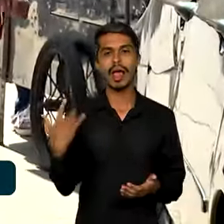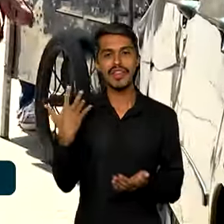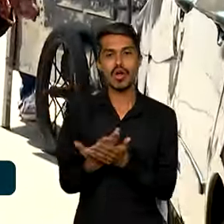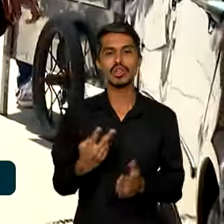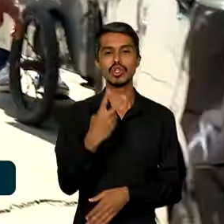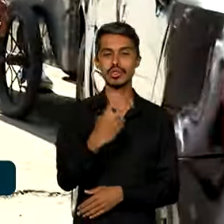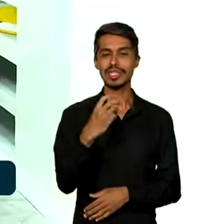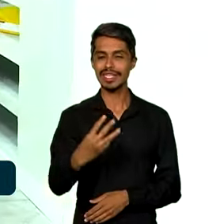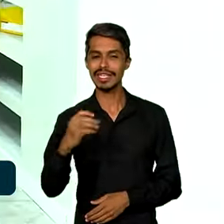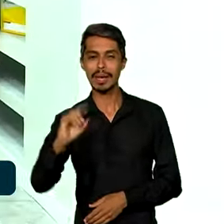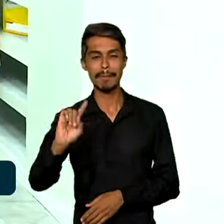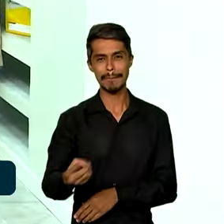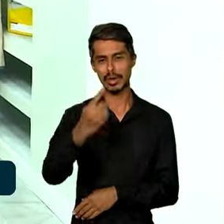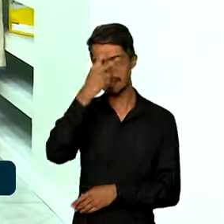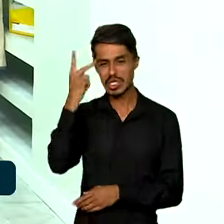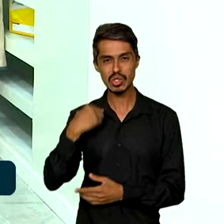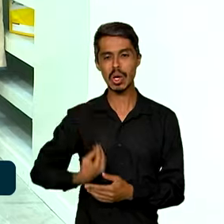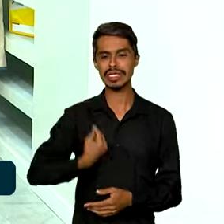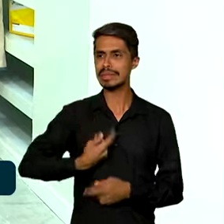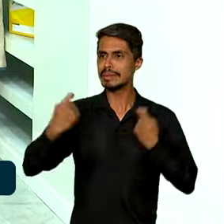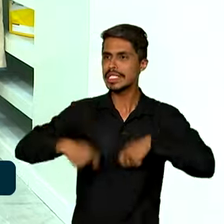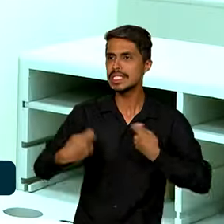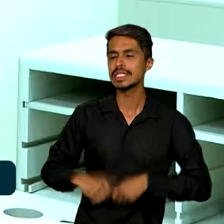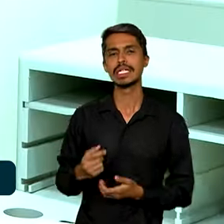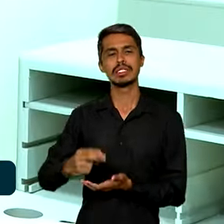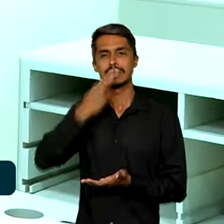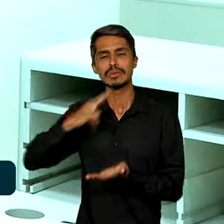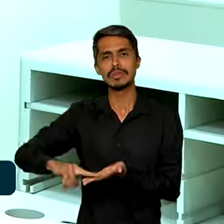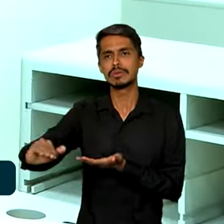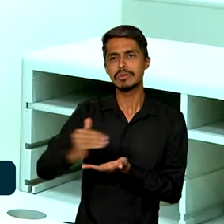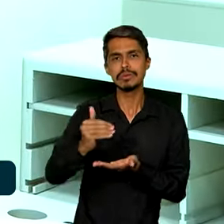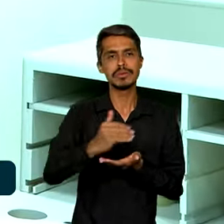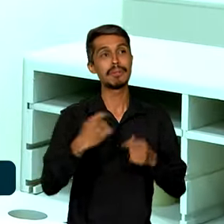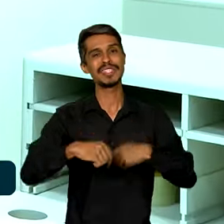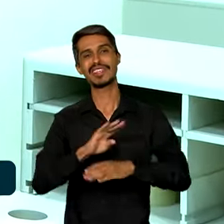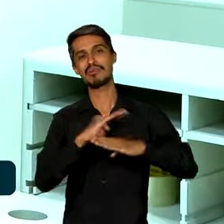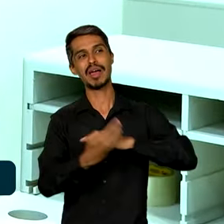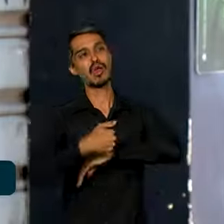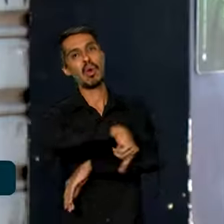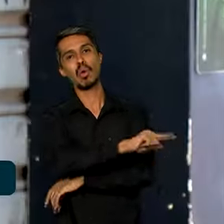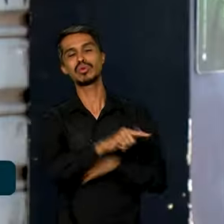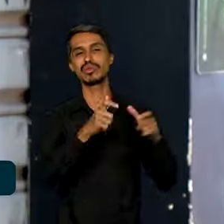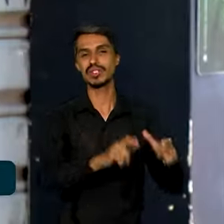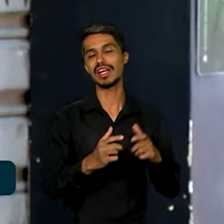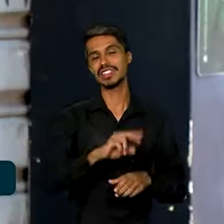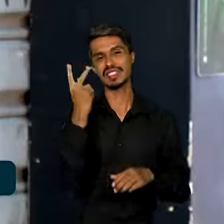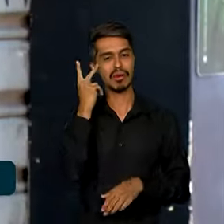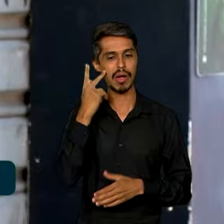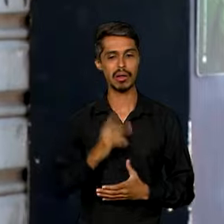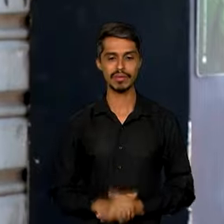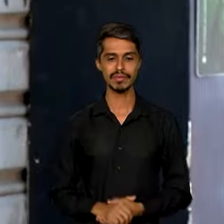mil moradores que precisavam de serviços postais tinham de ir a outros bairros de São Paulo. Estava faltando